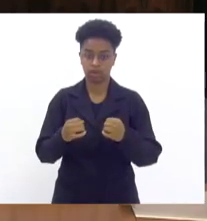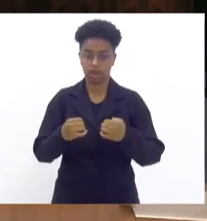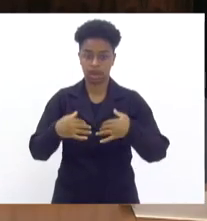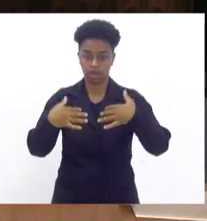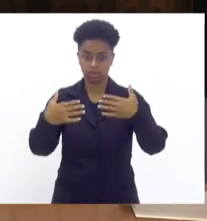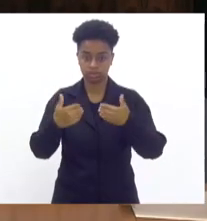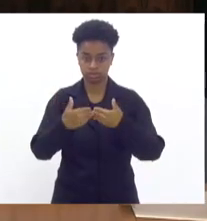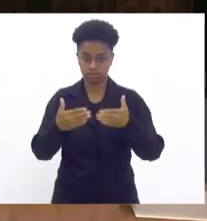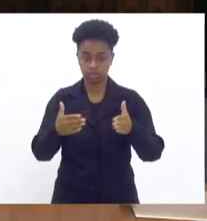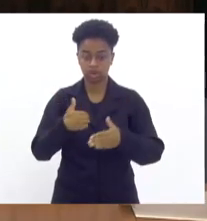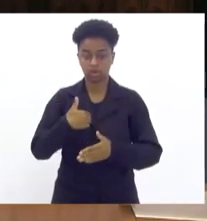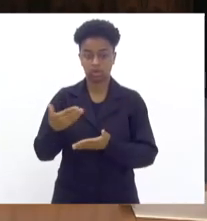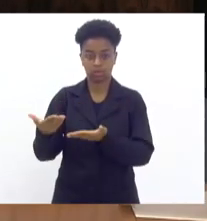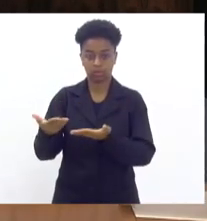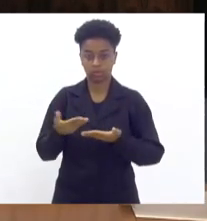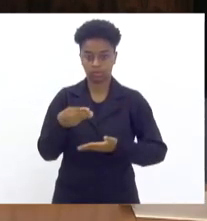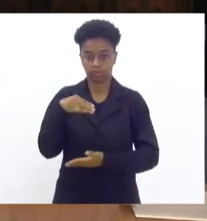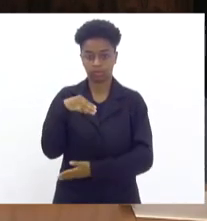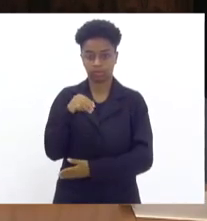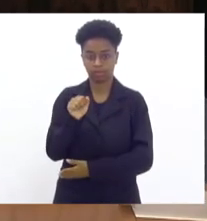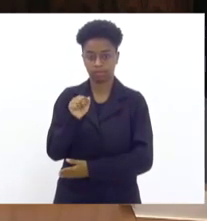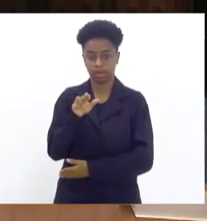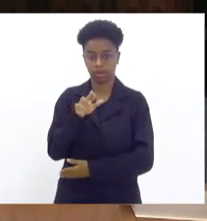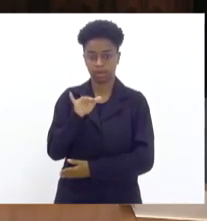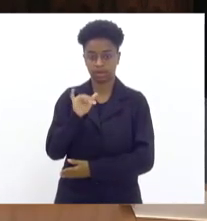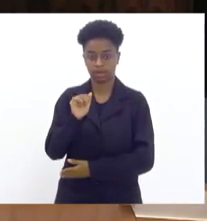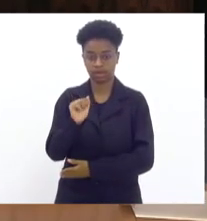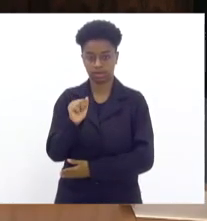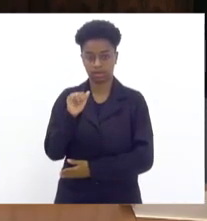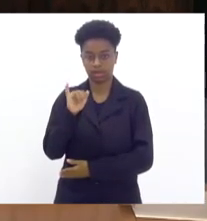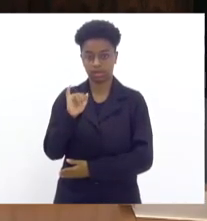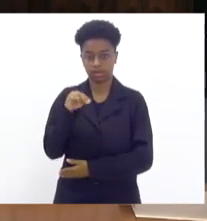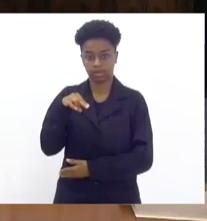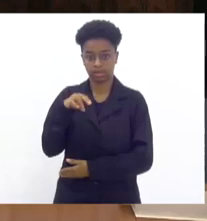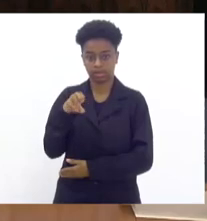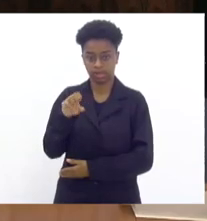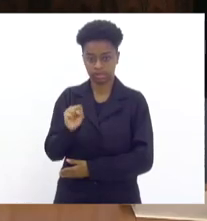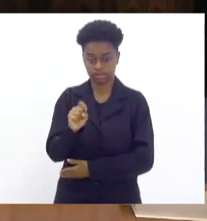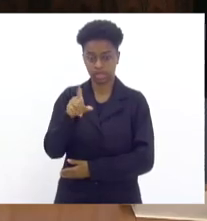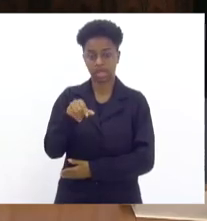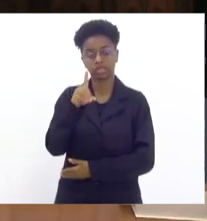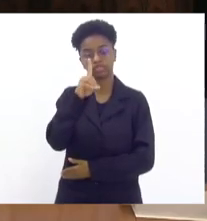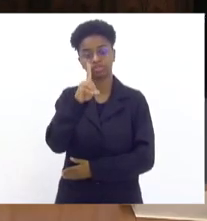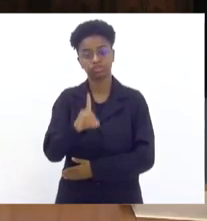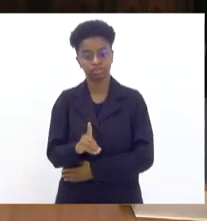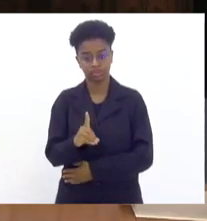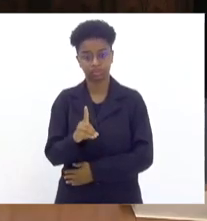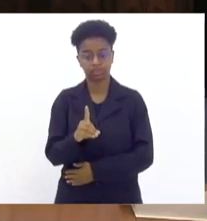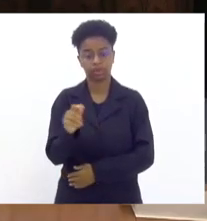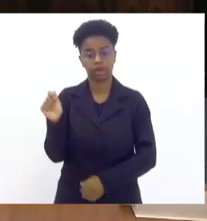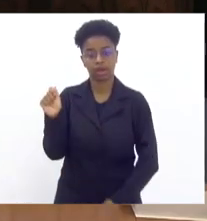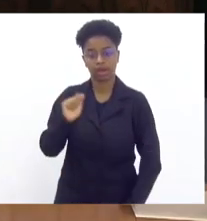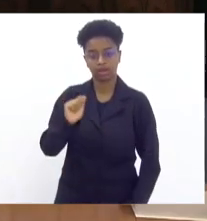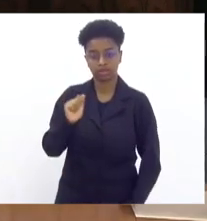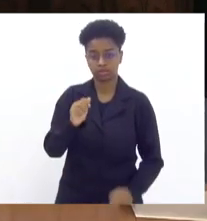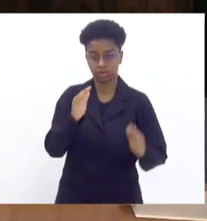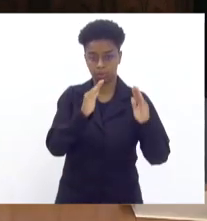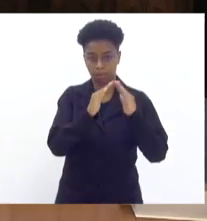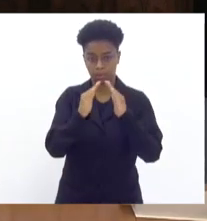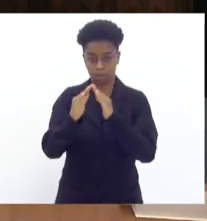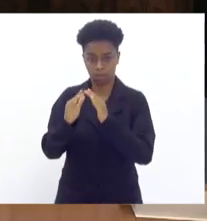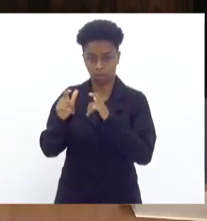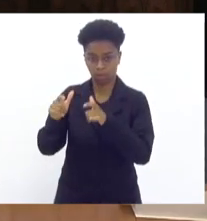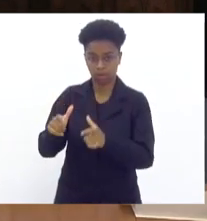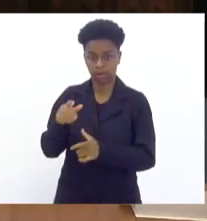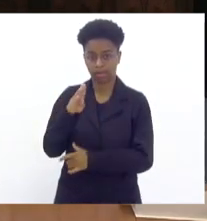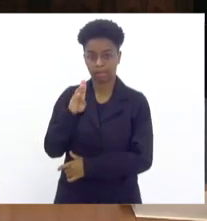eu chamo a senhora Maria Inês Medeiros Belarmino, que é diretora da Associação de Moradores de Braz